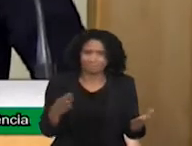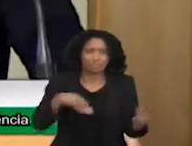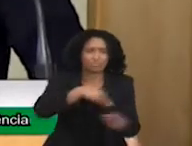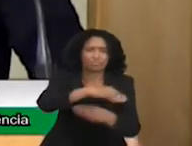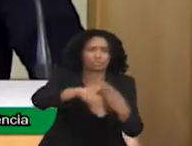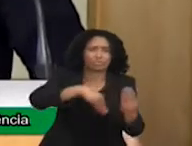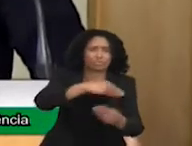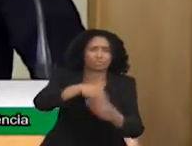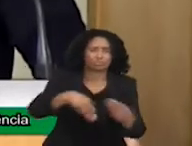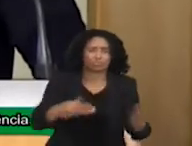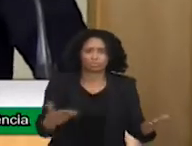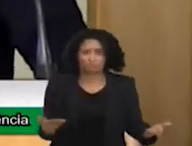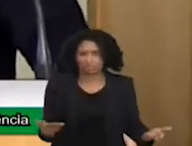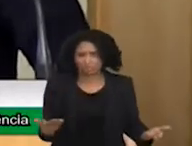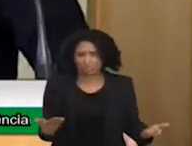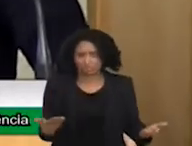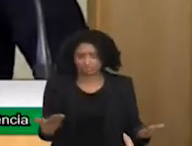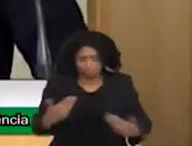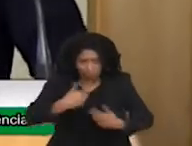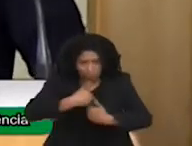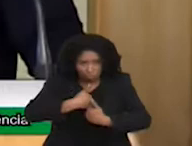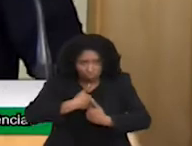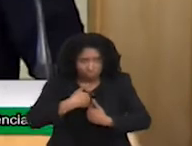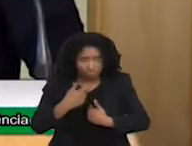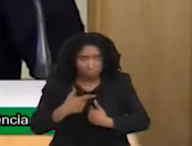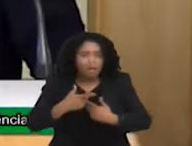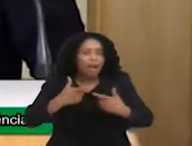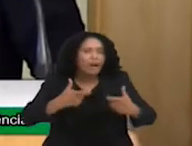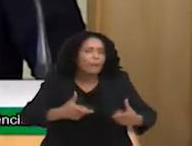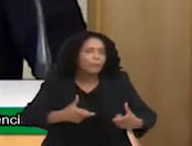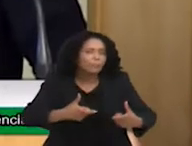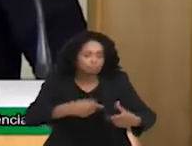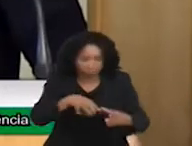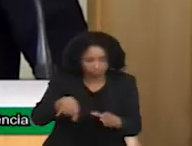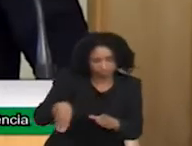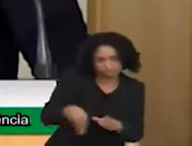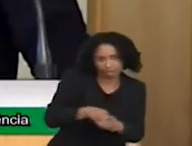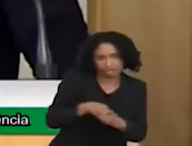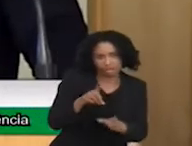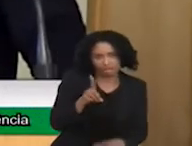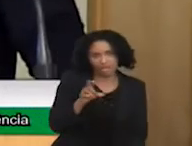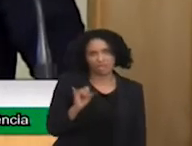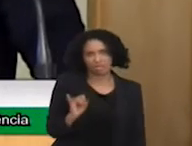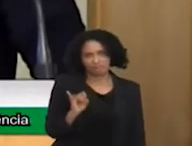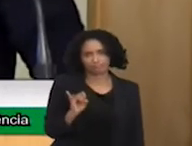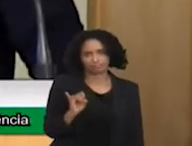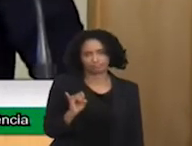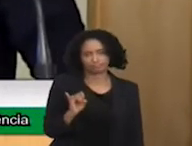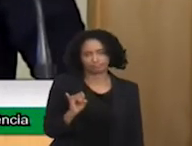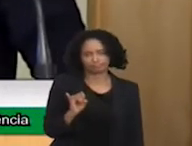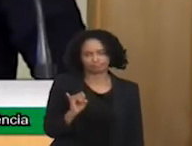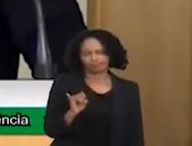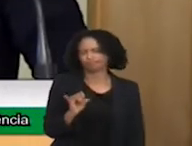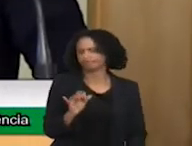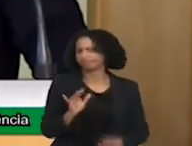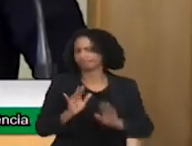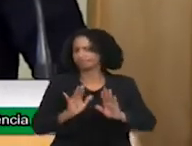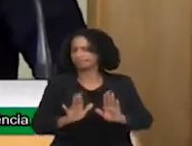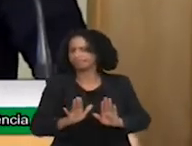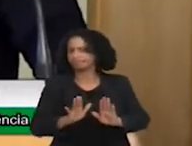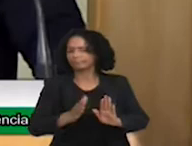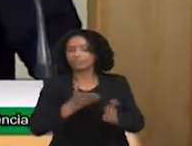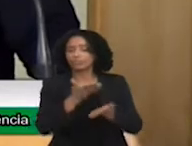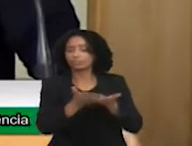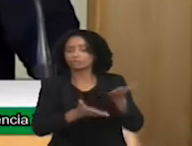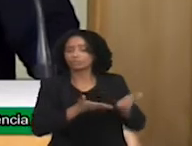O autismo, ele está dentro da deficiência intelectual. Só que aí as terapias, elas são feitas